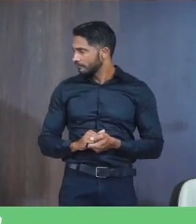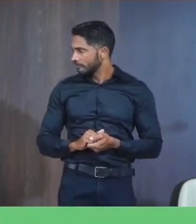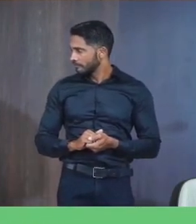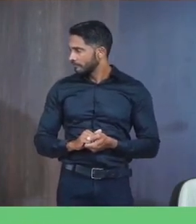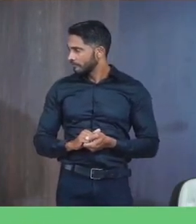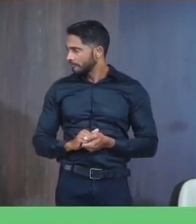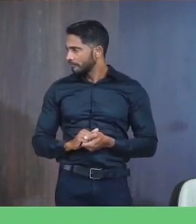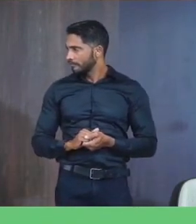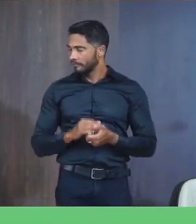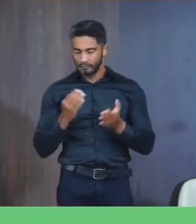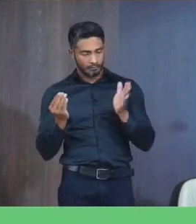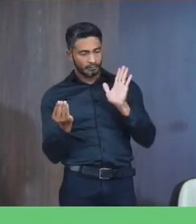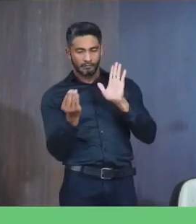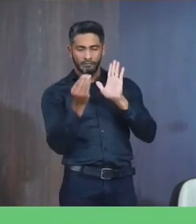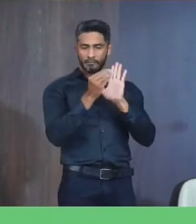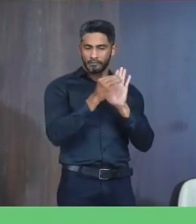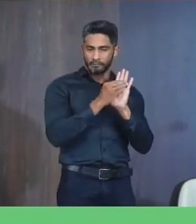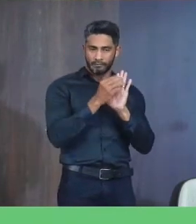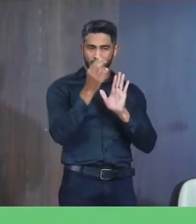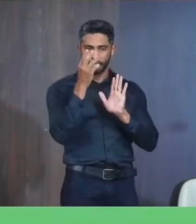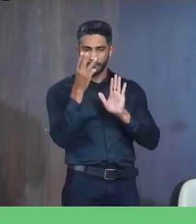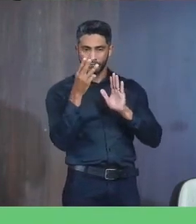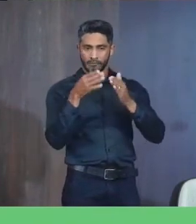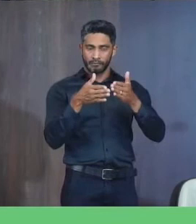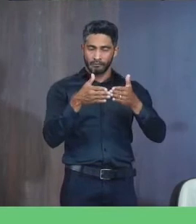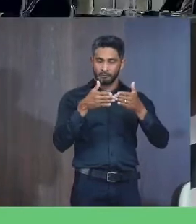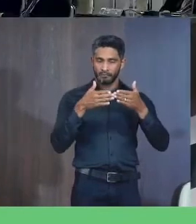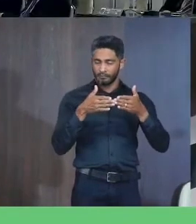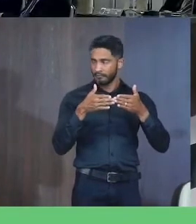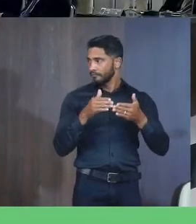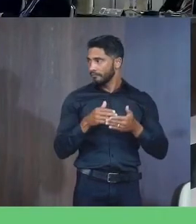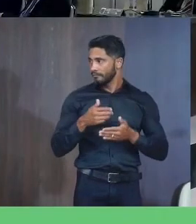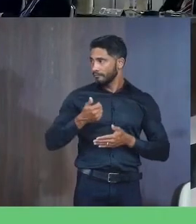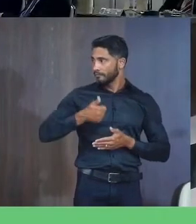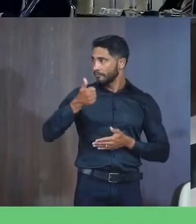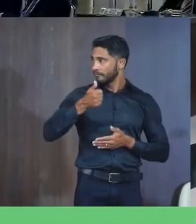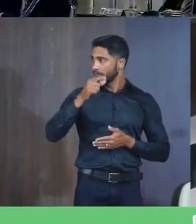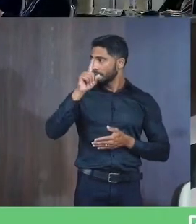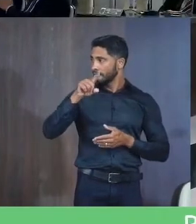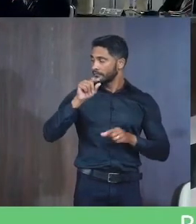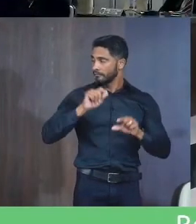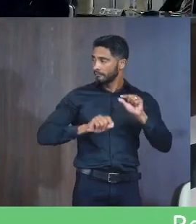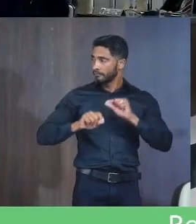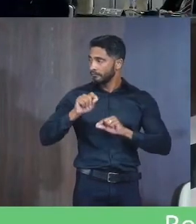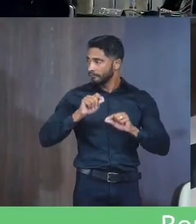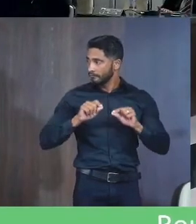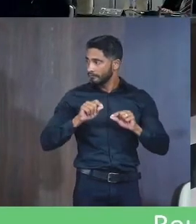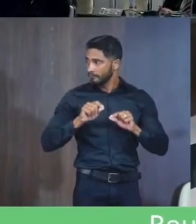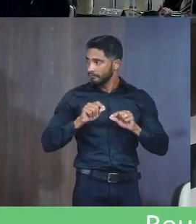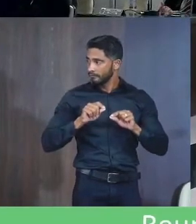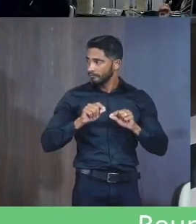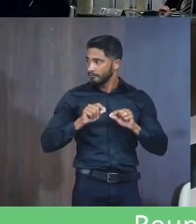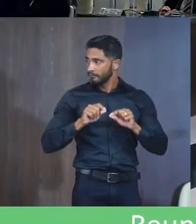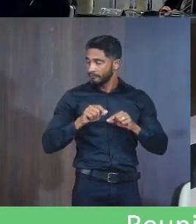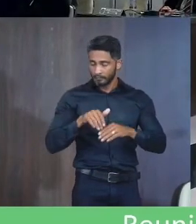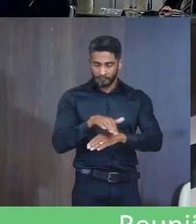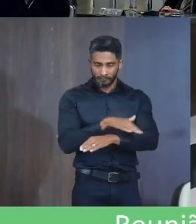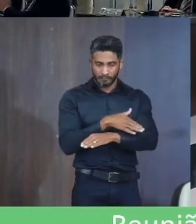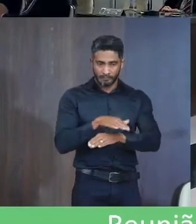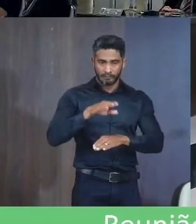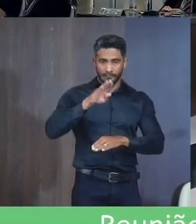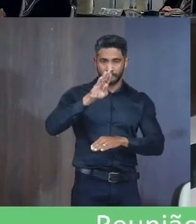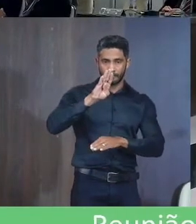Eu protocolei Três requerimentos O primeiro Deles Foi A respeito Da rua